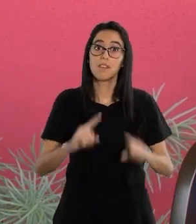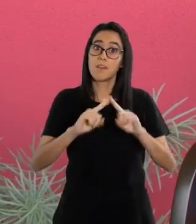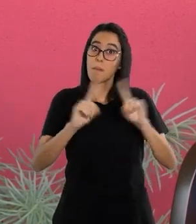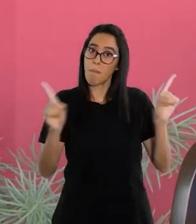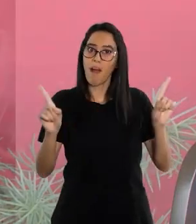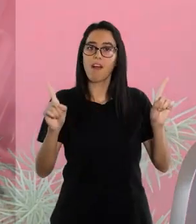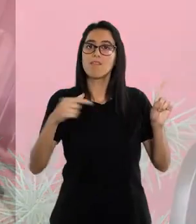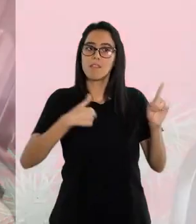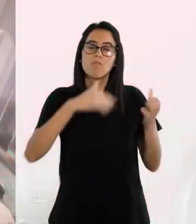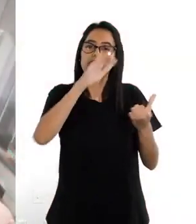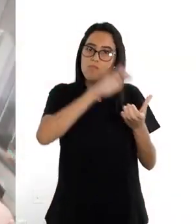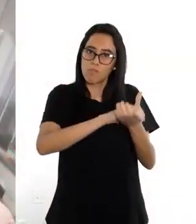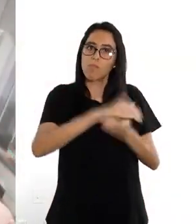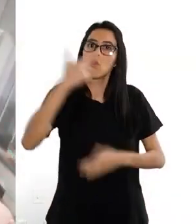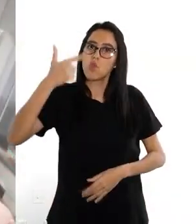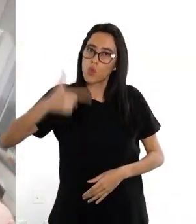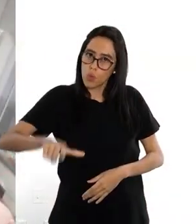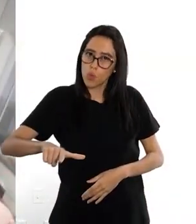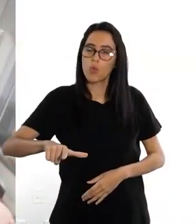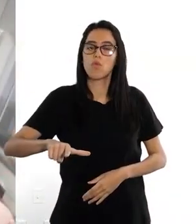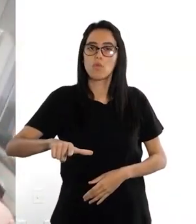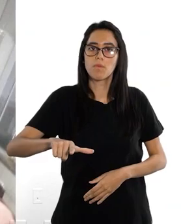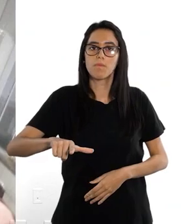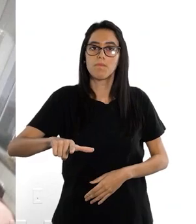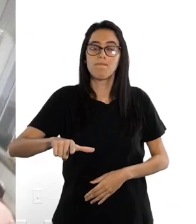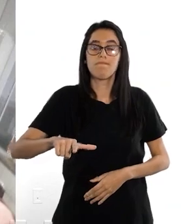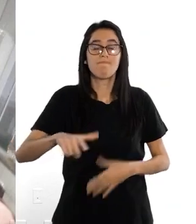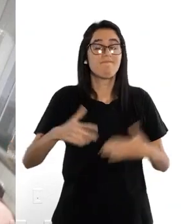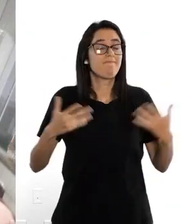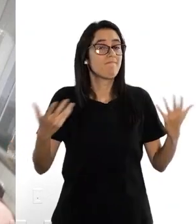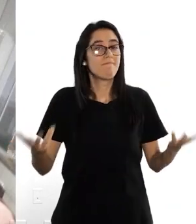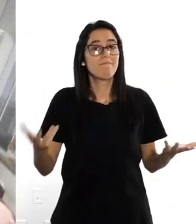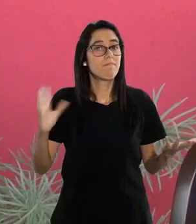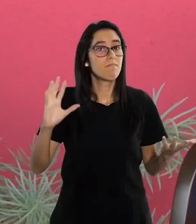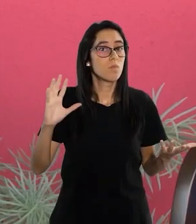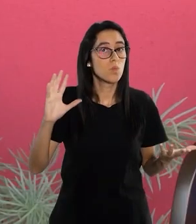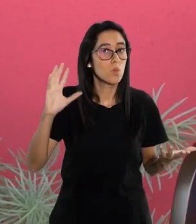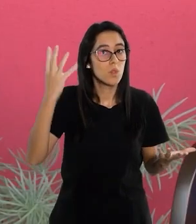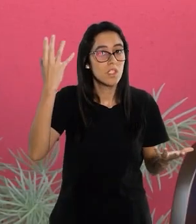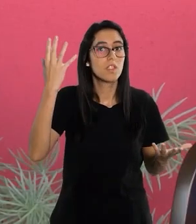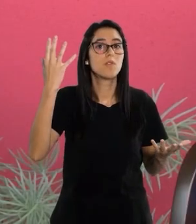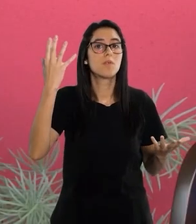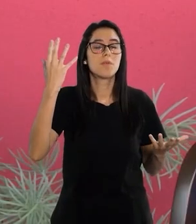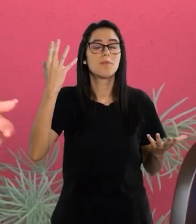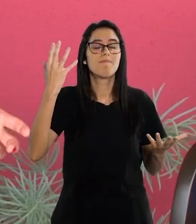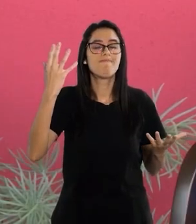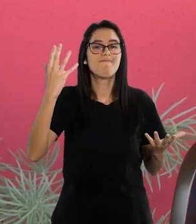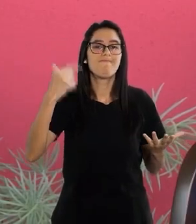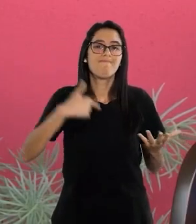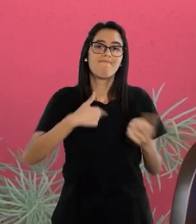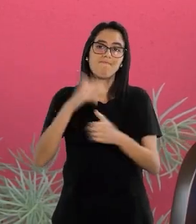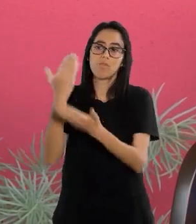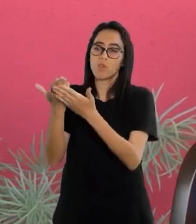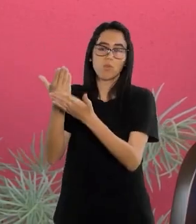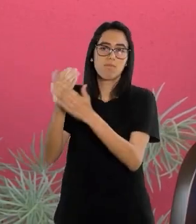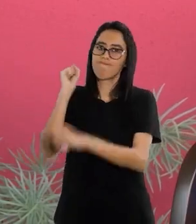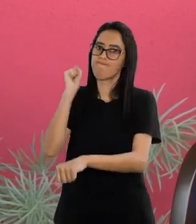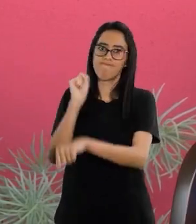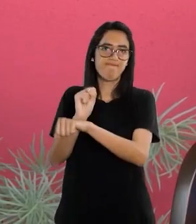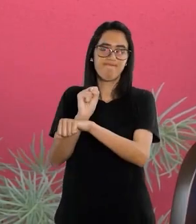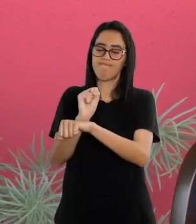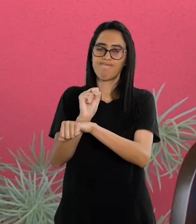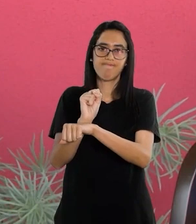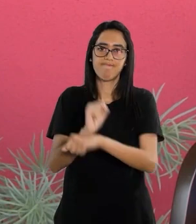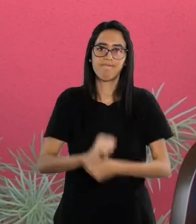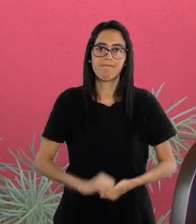daí eu arrumei um novo casamento. E, pra variar, interrompeu de novo o meu